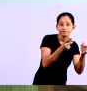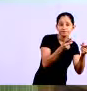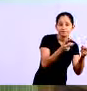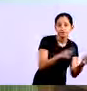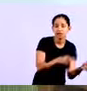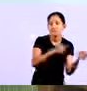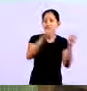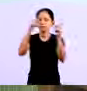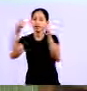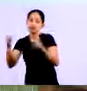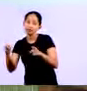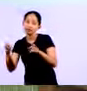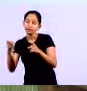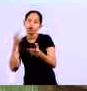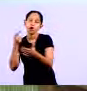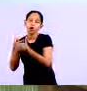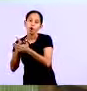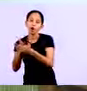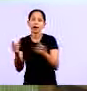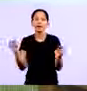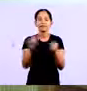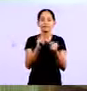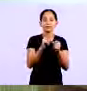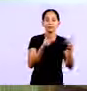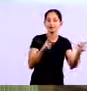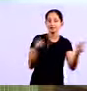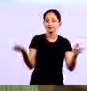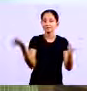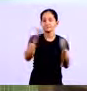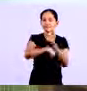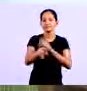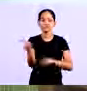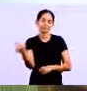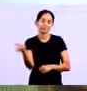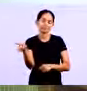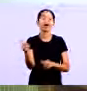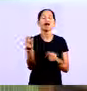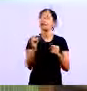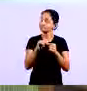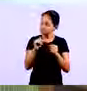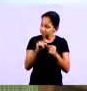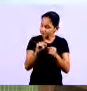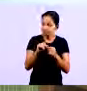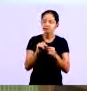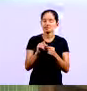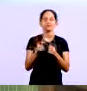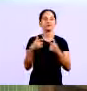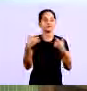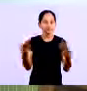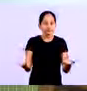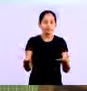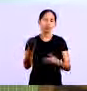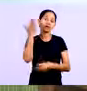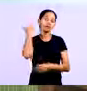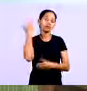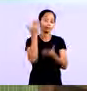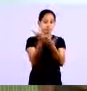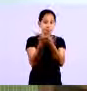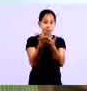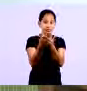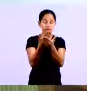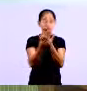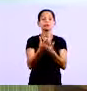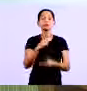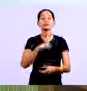saber O que tem que ter aqui é X Então tem que ter aquele volume Lá nas suas contas a receber Você vai pegar e somar Mas lembre- do que eu expliquei Em aulas anteriores Existem